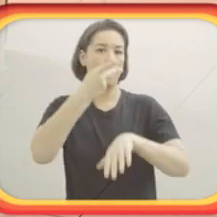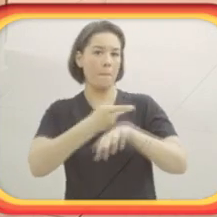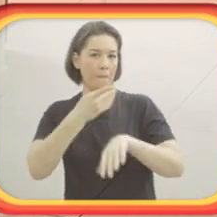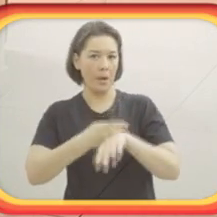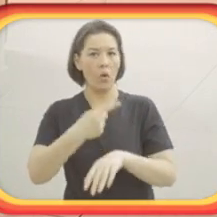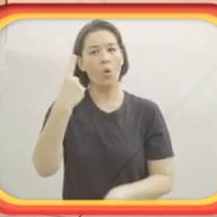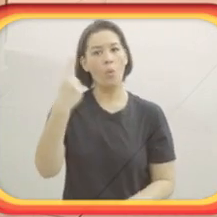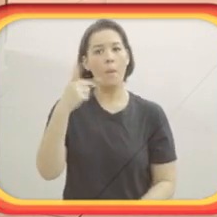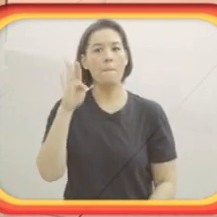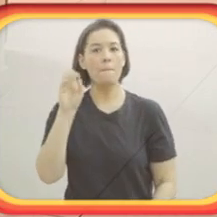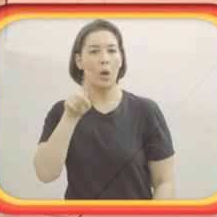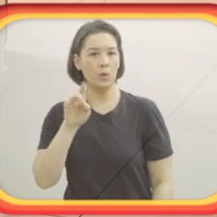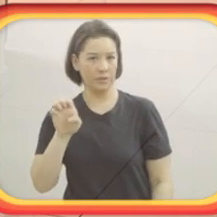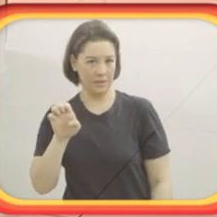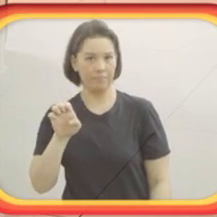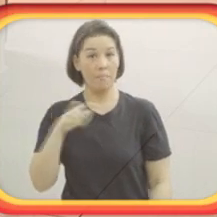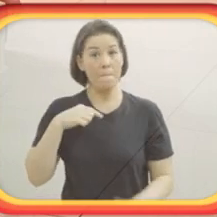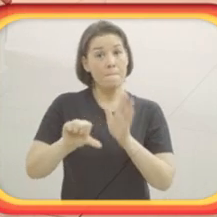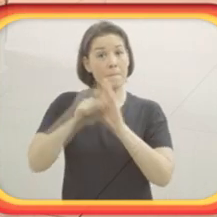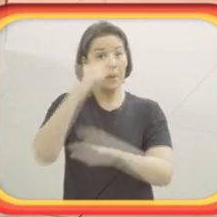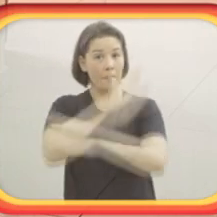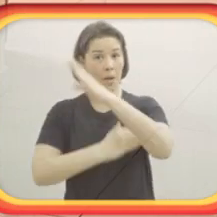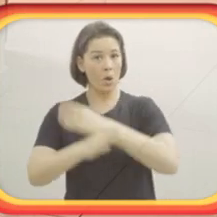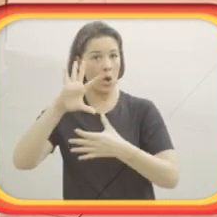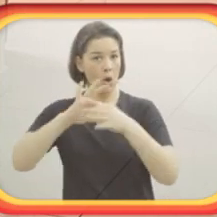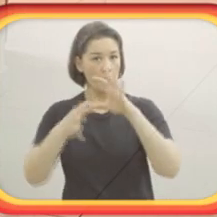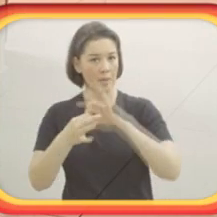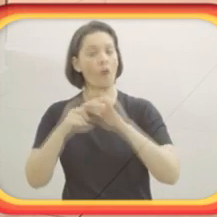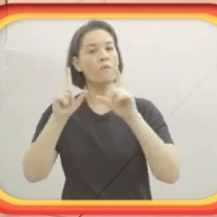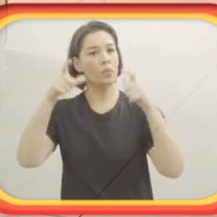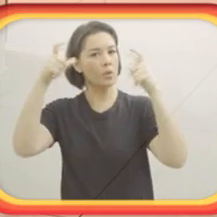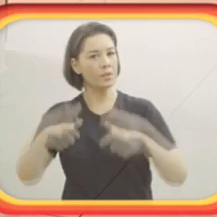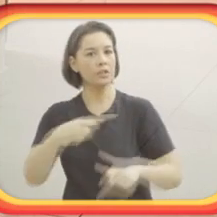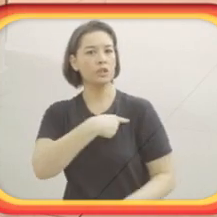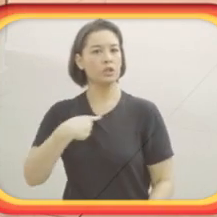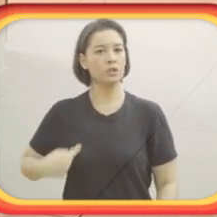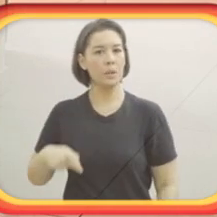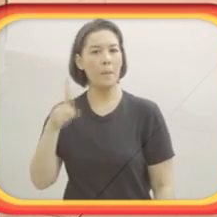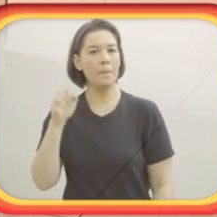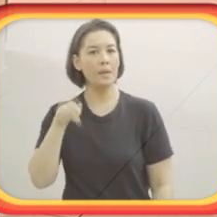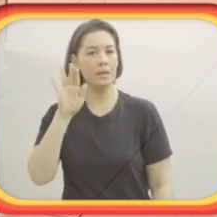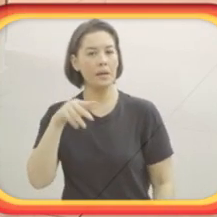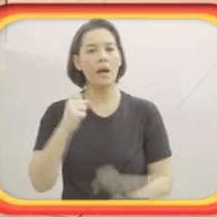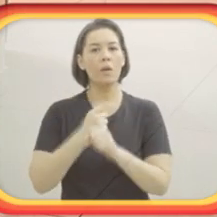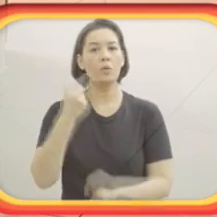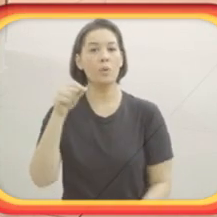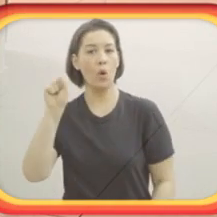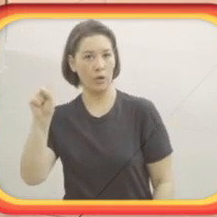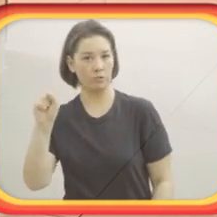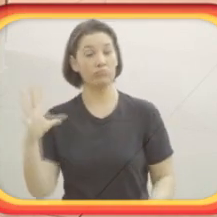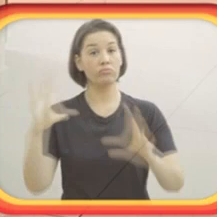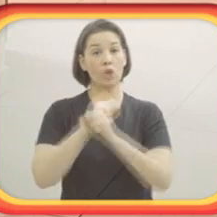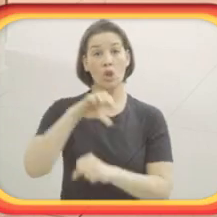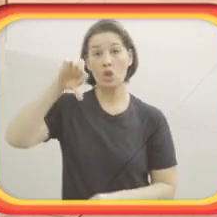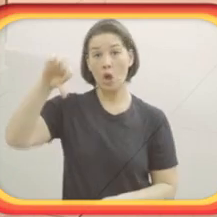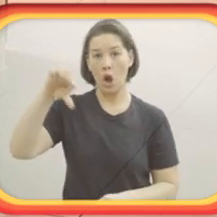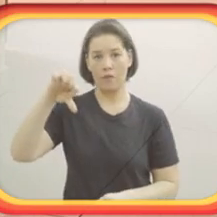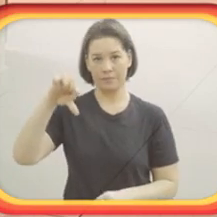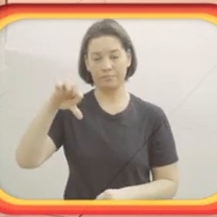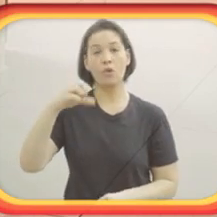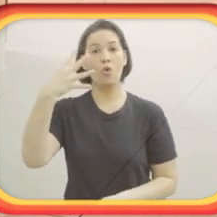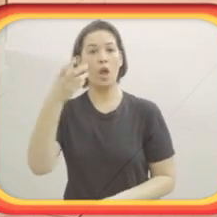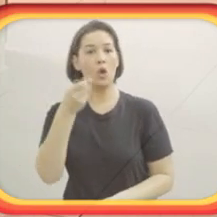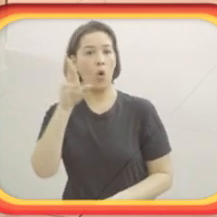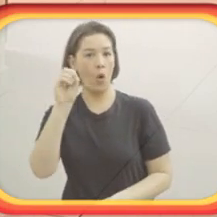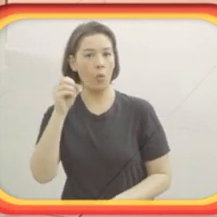Minha primeira Paralimpíada foi em Pequim, 2008, foram 9 medalhas lá, 4 de ouro, 4 de prata, 1 de bronze. E Londres,